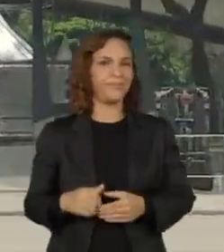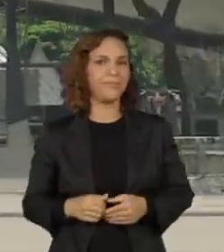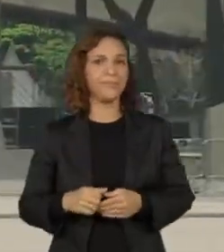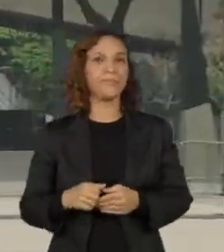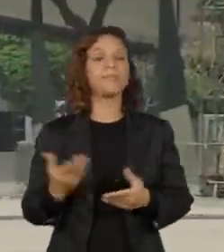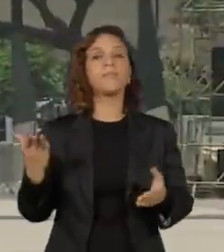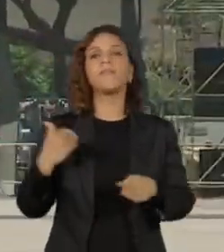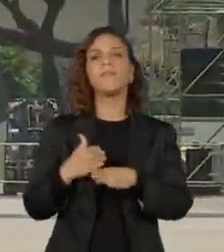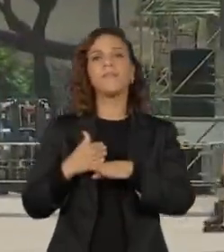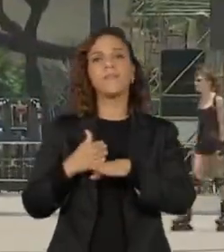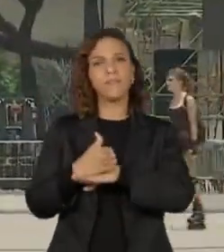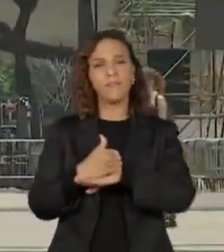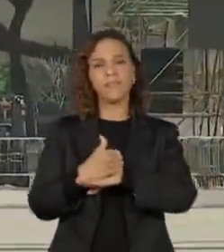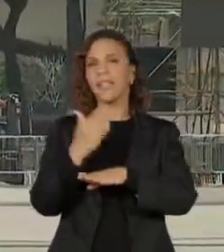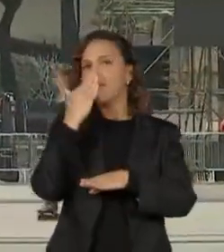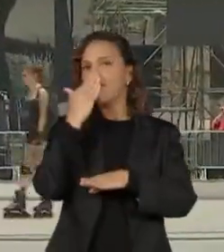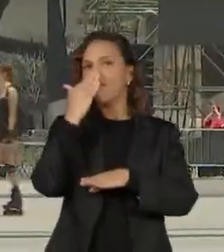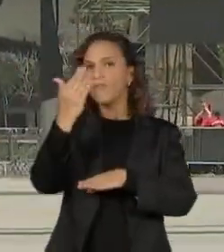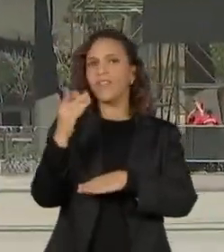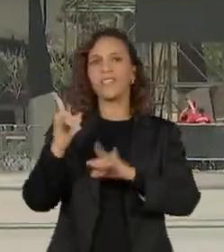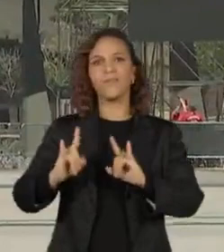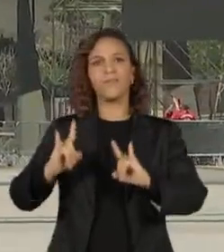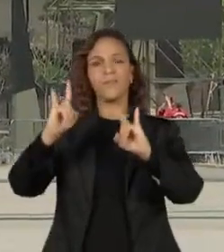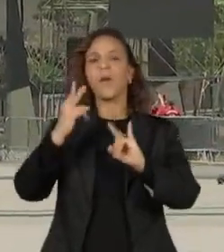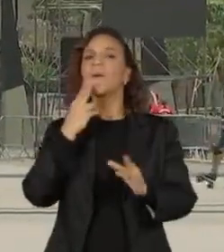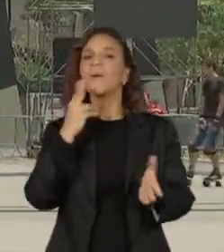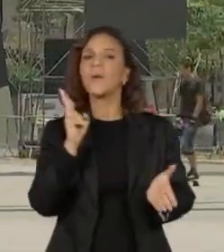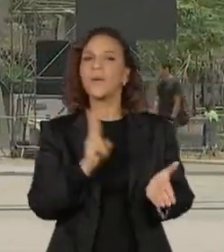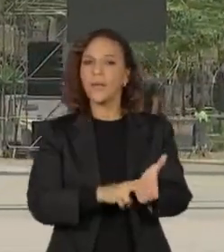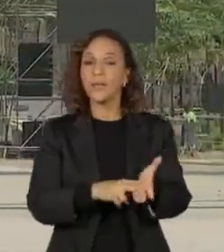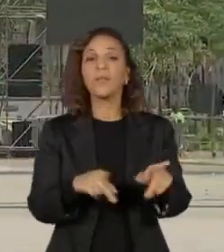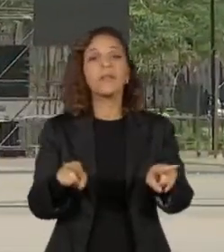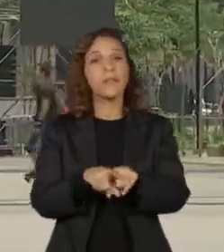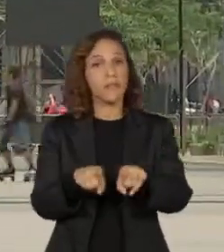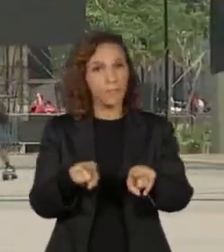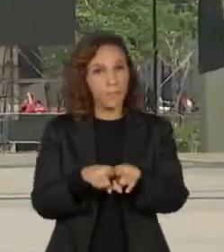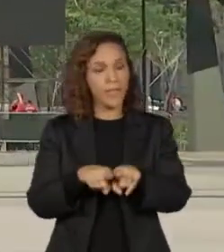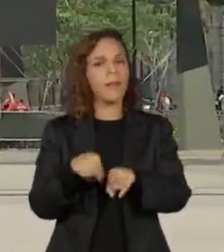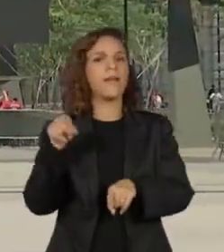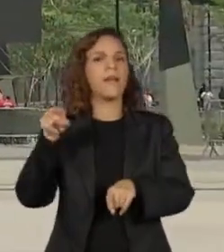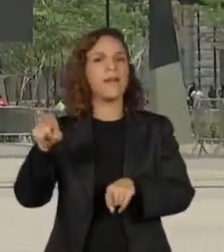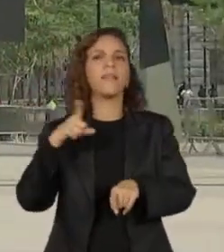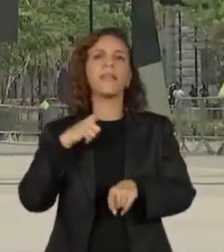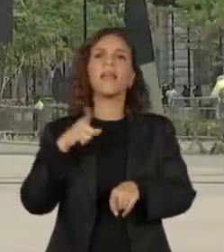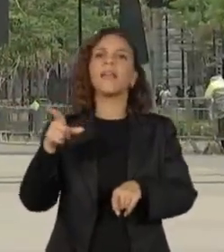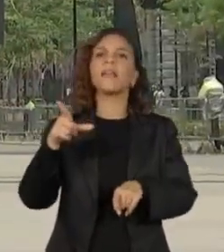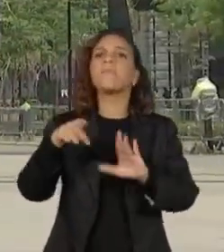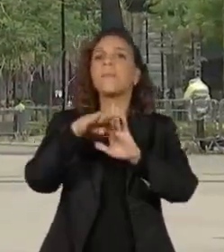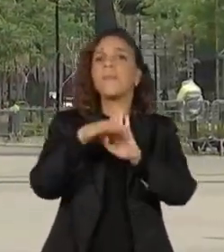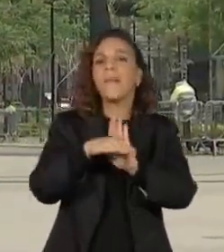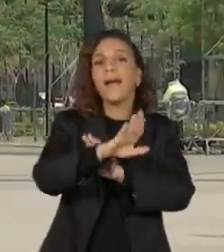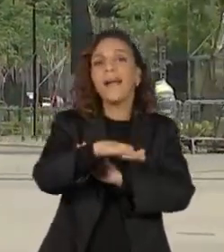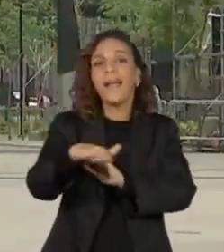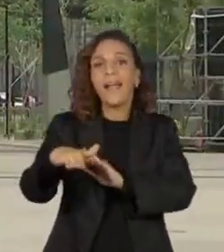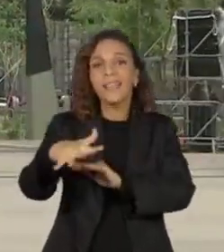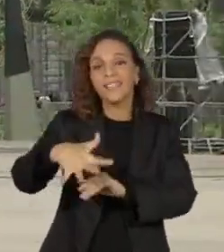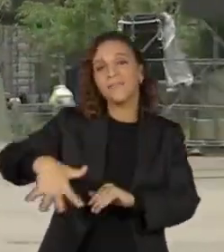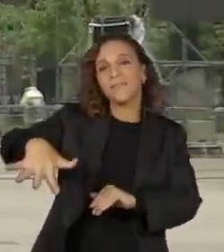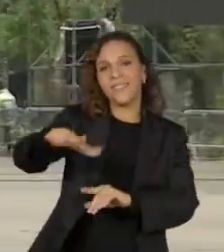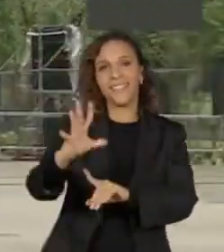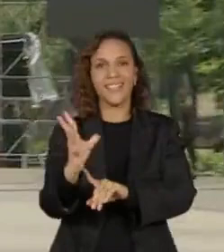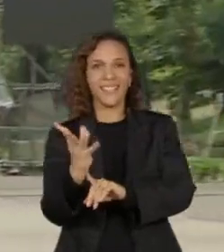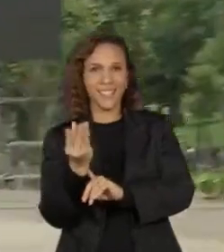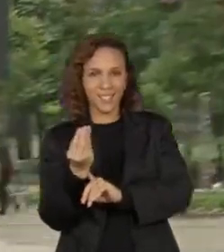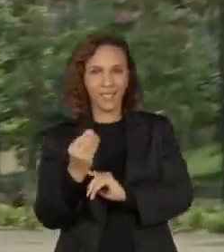entrada única será feita em frente ao prédio dos Correios, por onde também será o acesso à programação infantil da Praça das Artes.